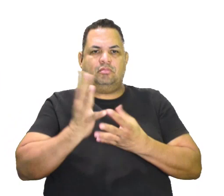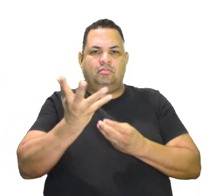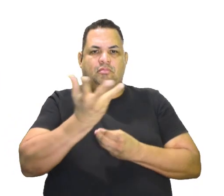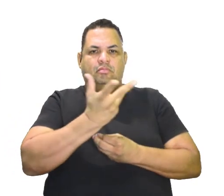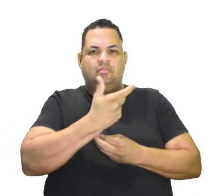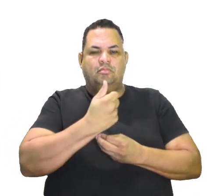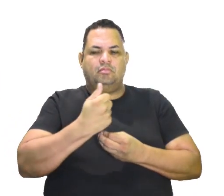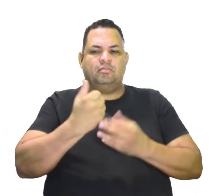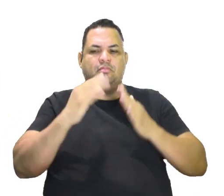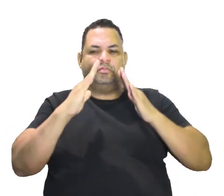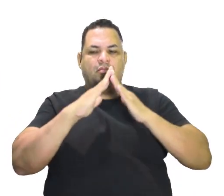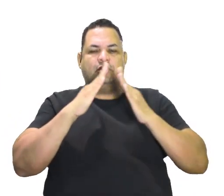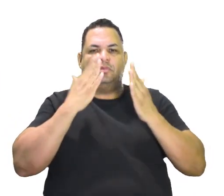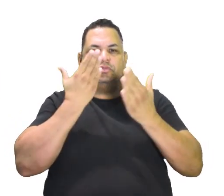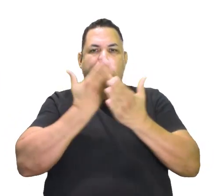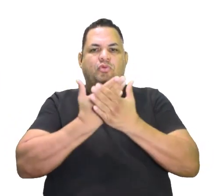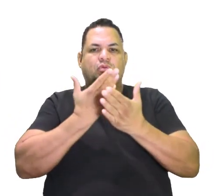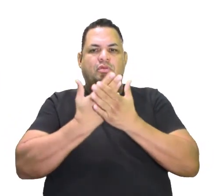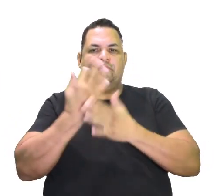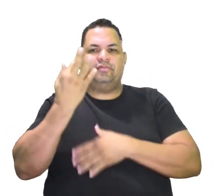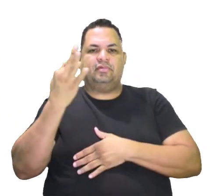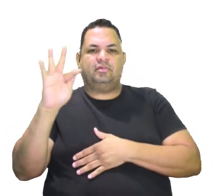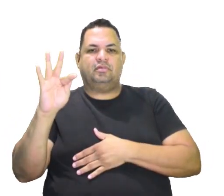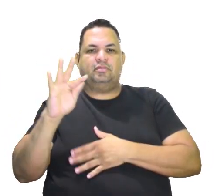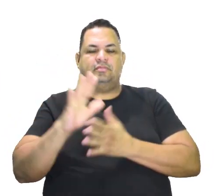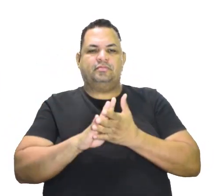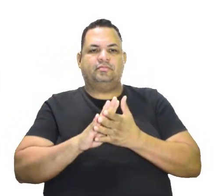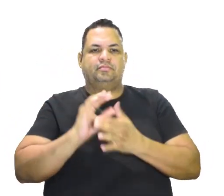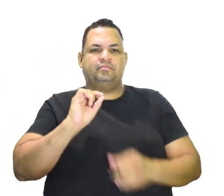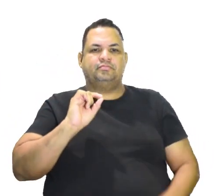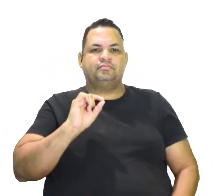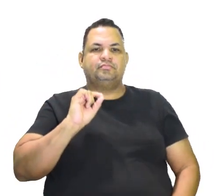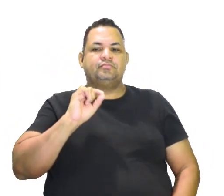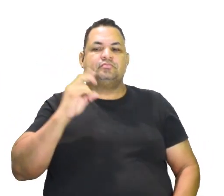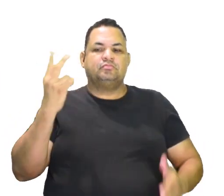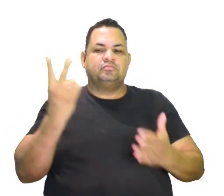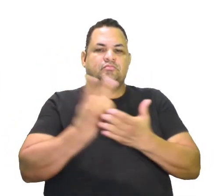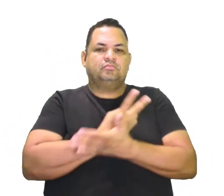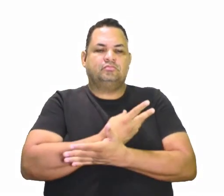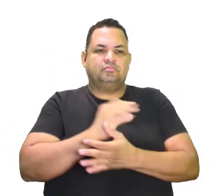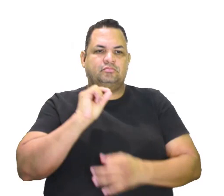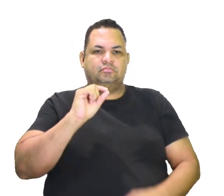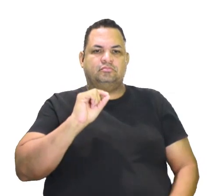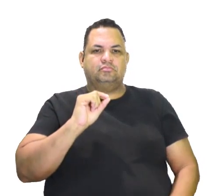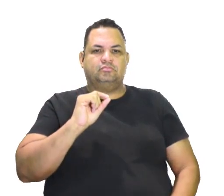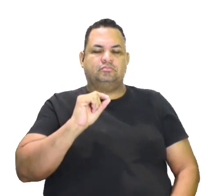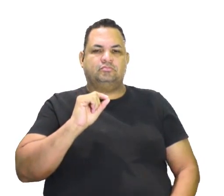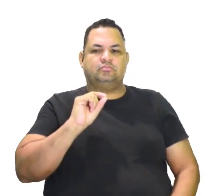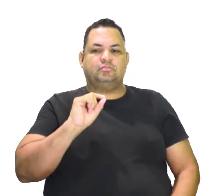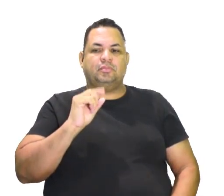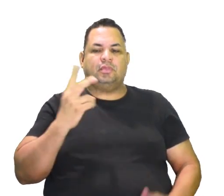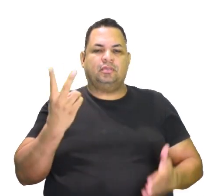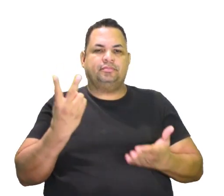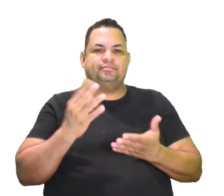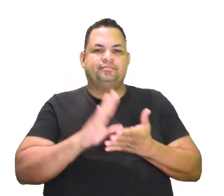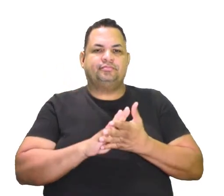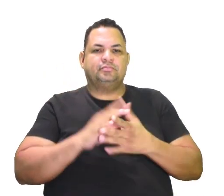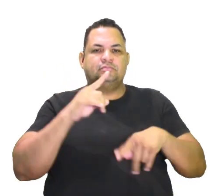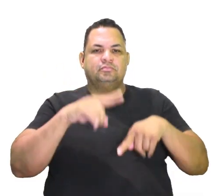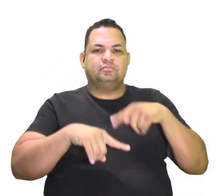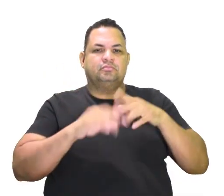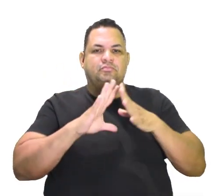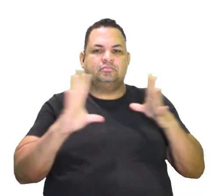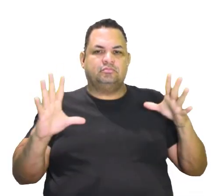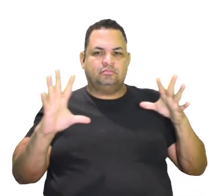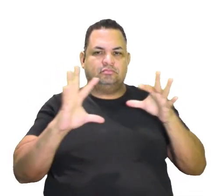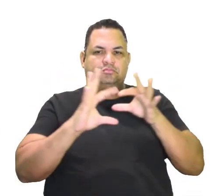acadêmica francesa. O que acontece com a arte acadêmica francesa? Ele é o produto